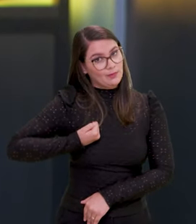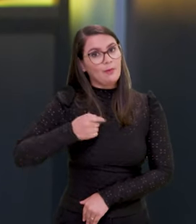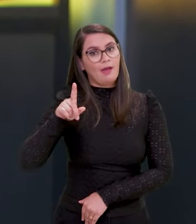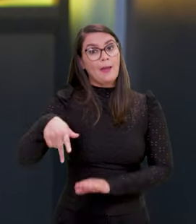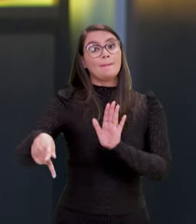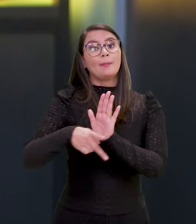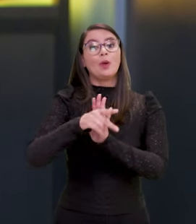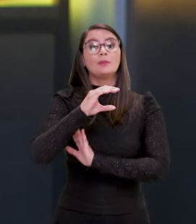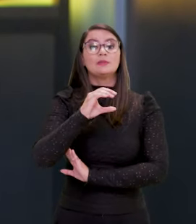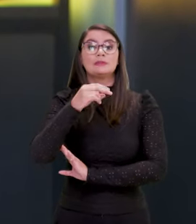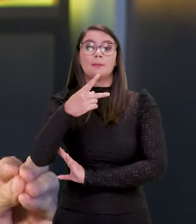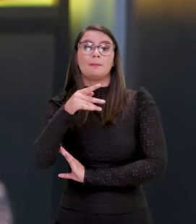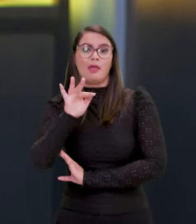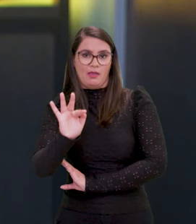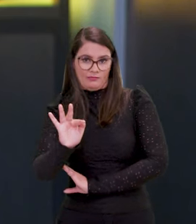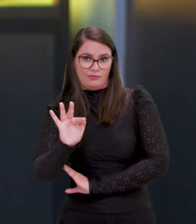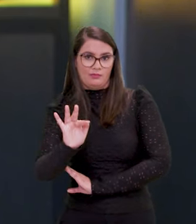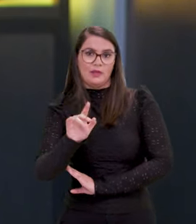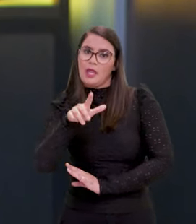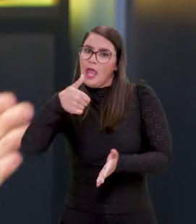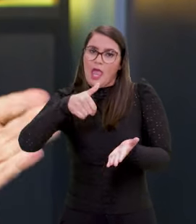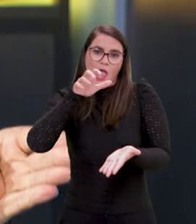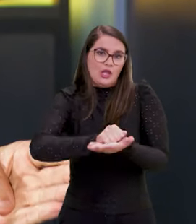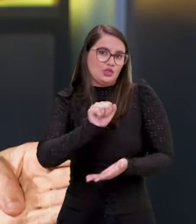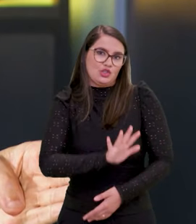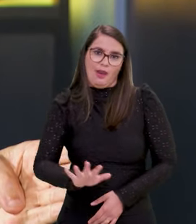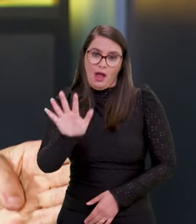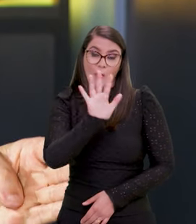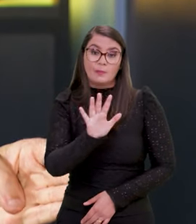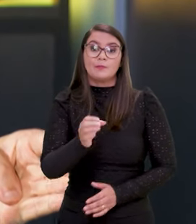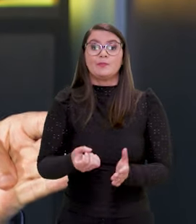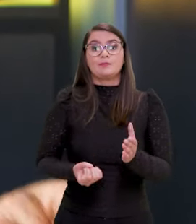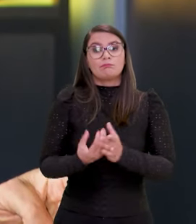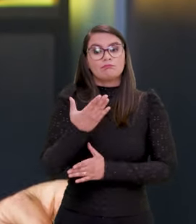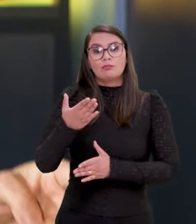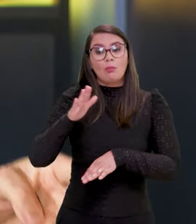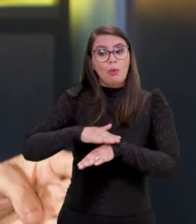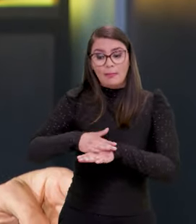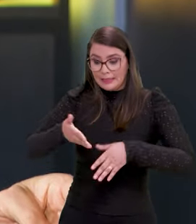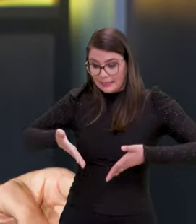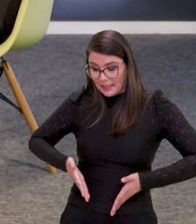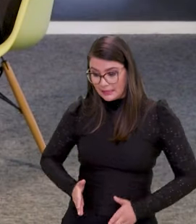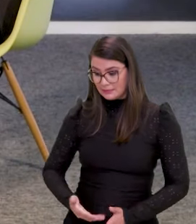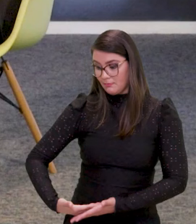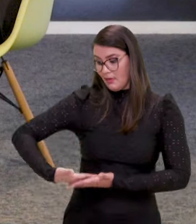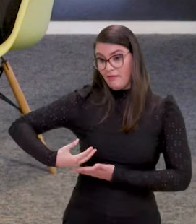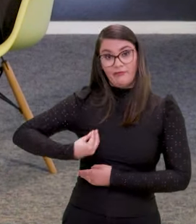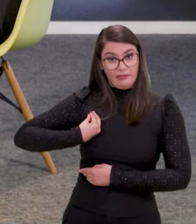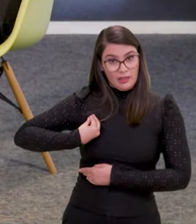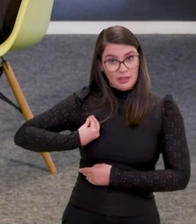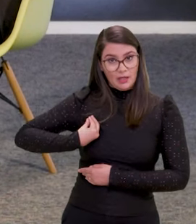número do CPF, que é o registro geral, e ele passa a ser obtido desde o nascimento com vida, quando